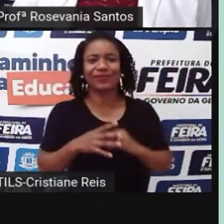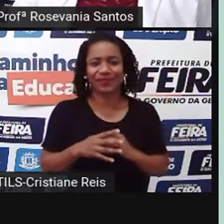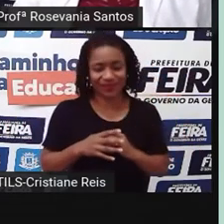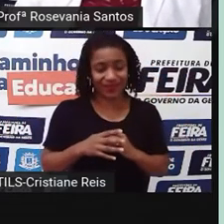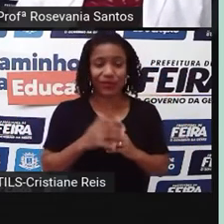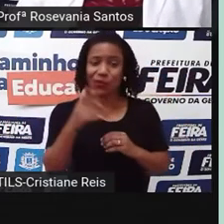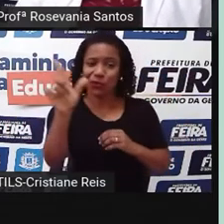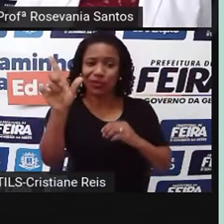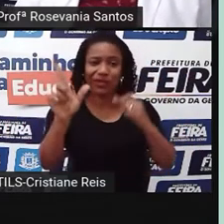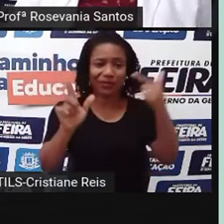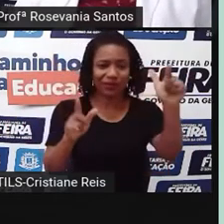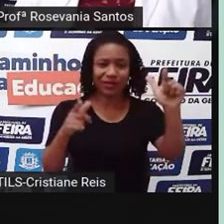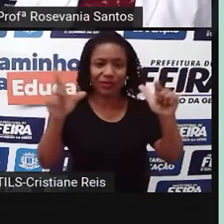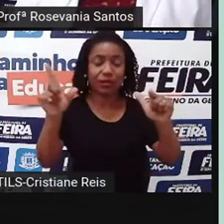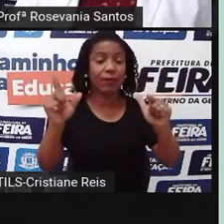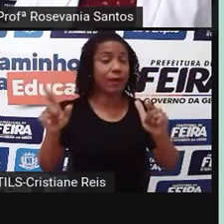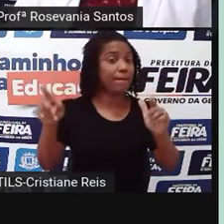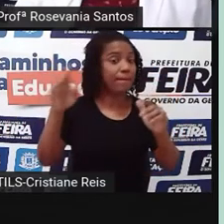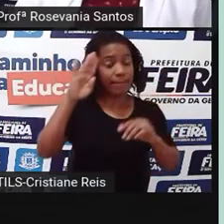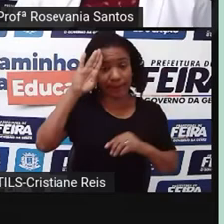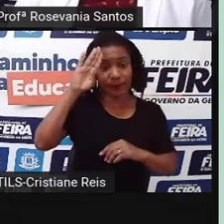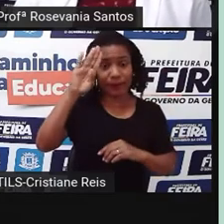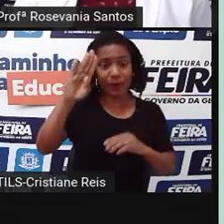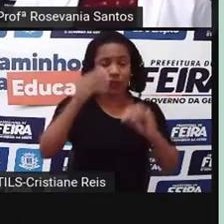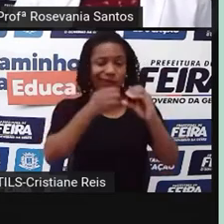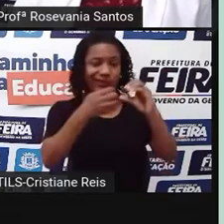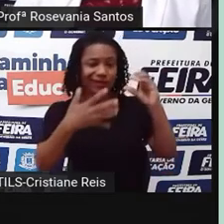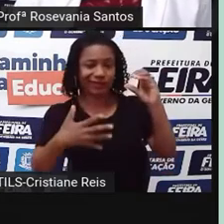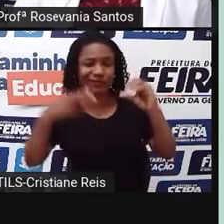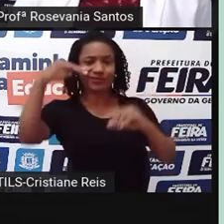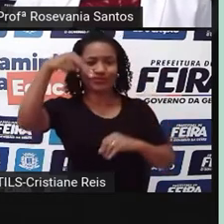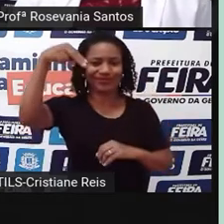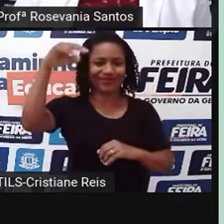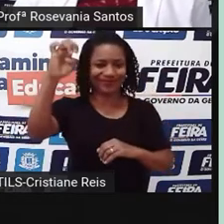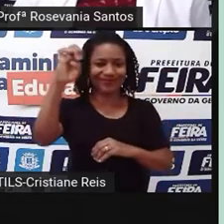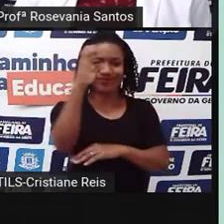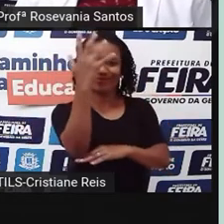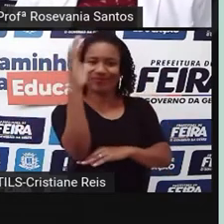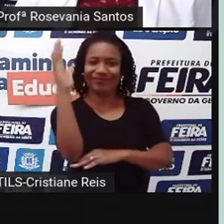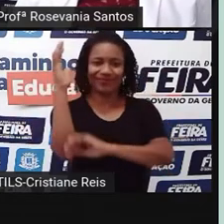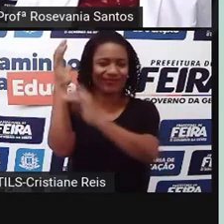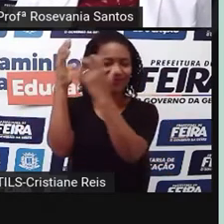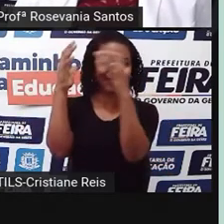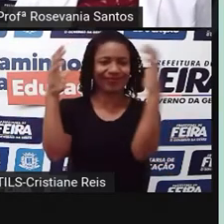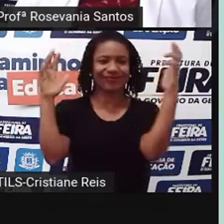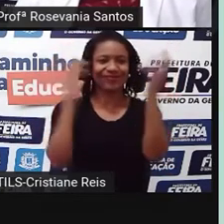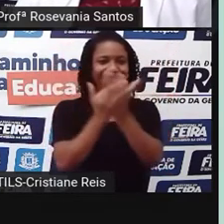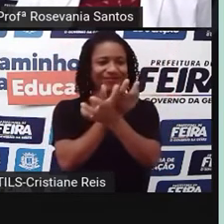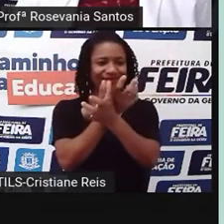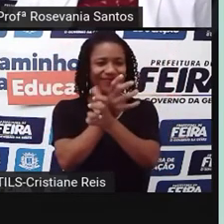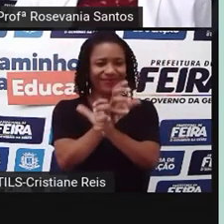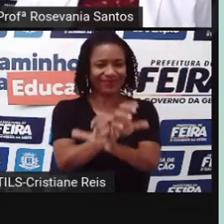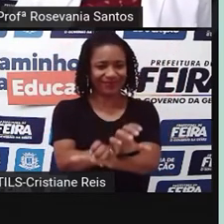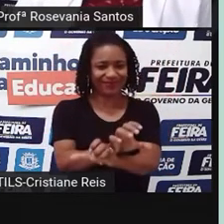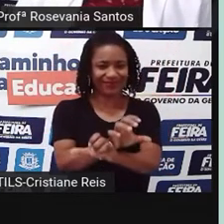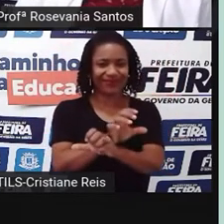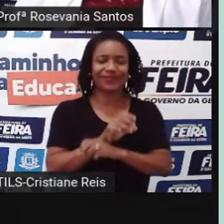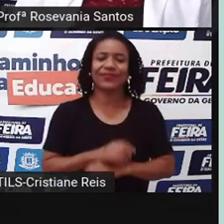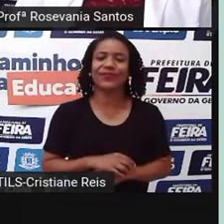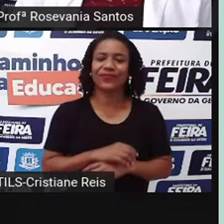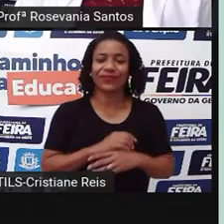outras, mas a gente percebe muito, né, aí. Então, essas condições naturais da área que fazem essa diferença.